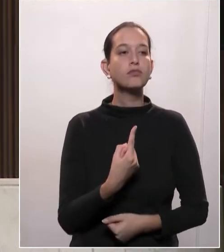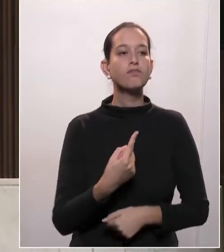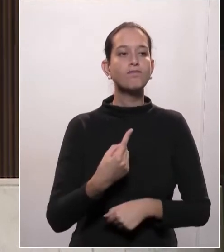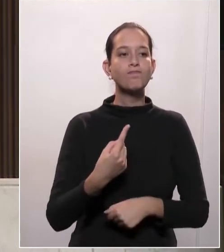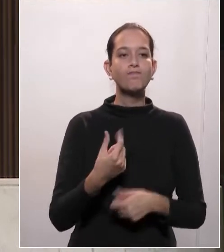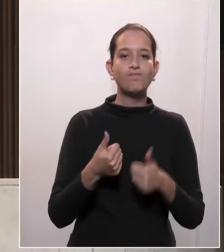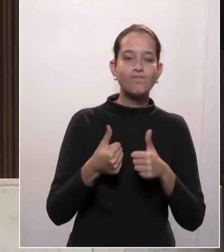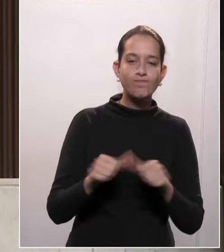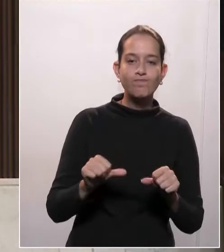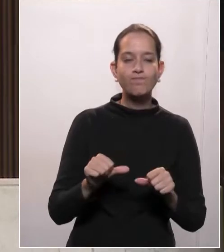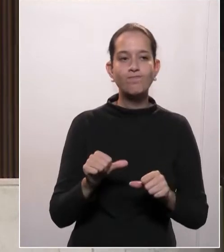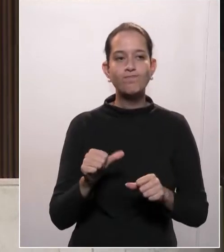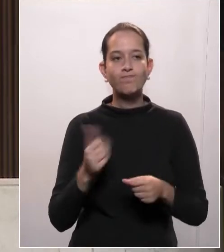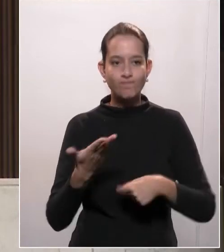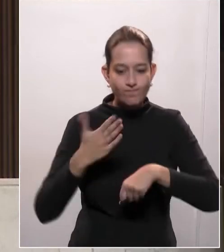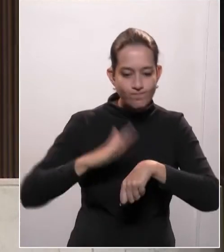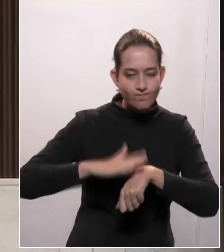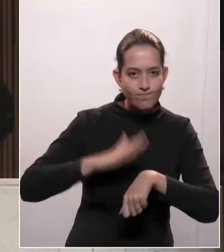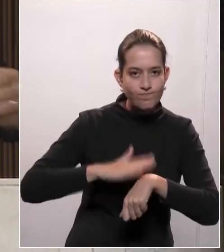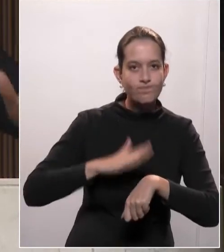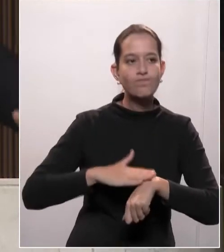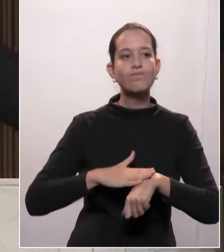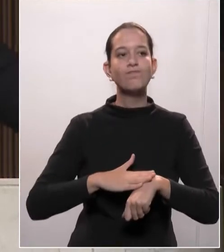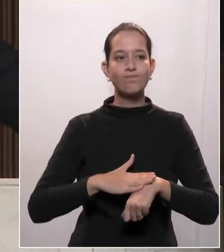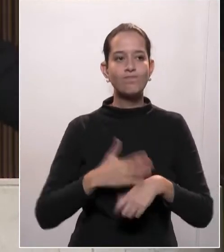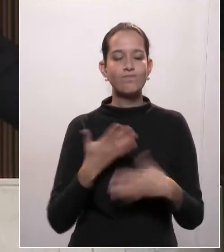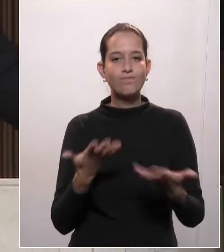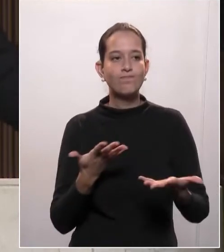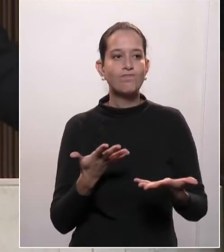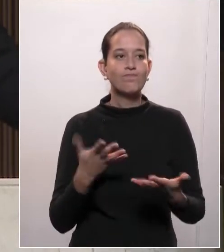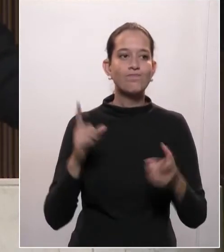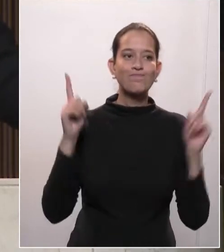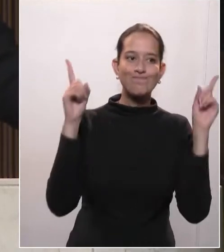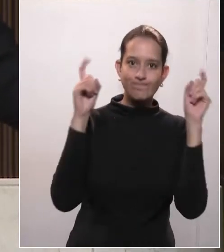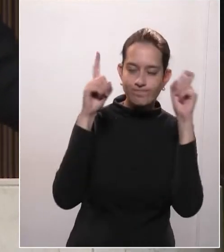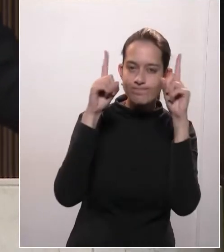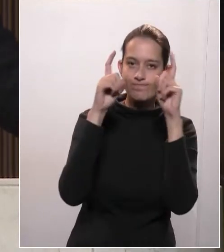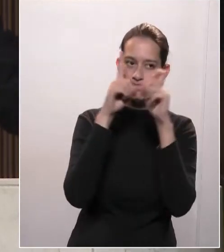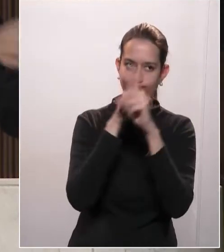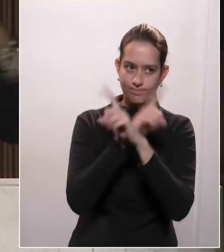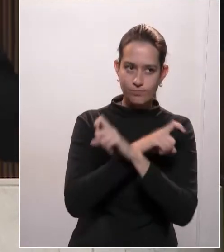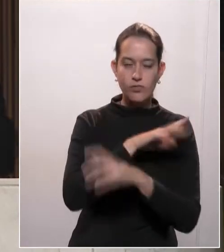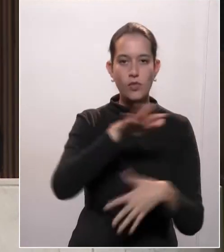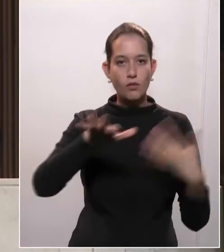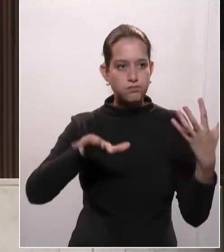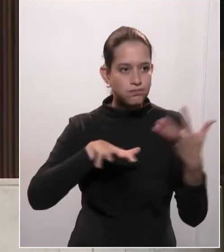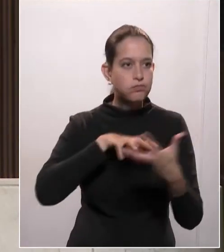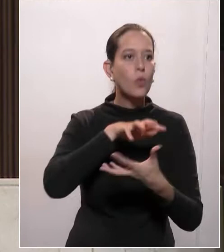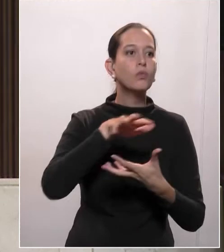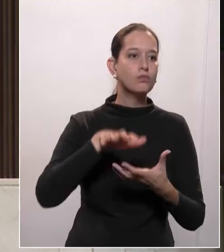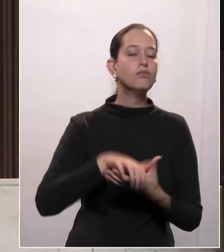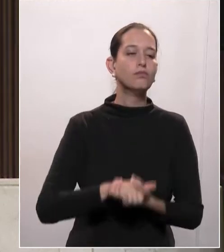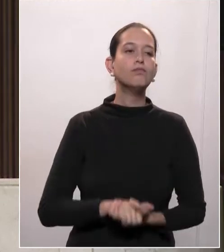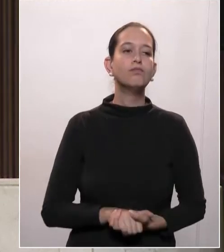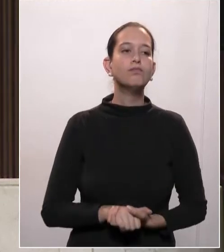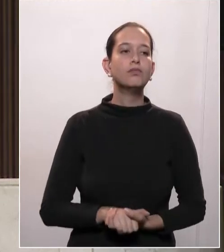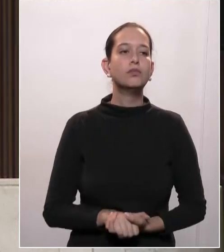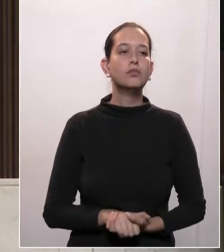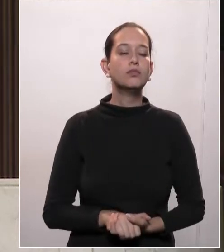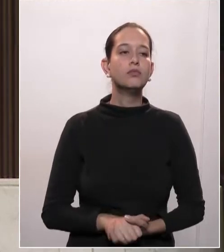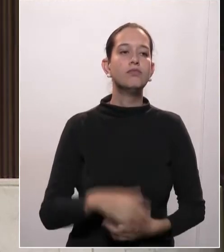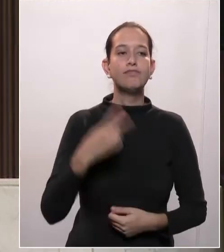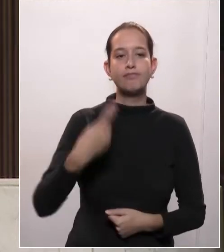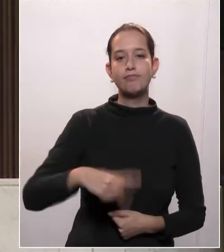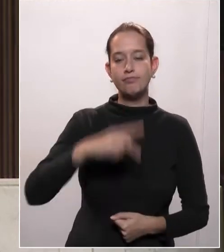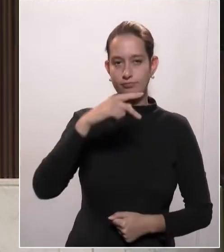muito complexo no mundo e aqui também no Brasil, no Paraná.